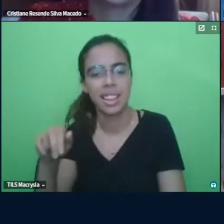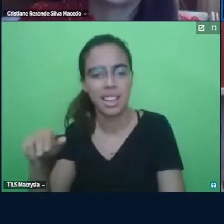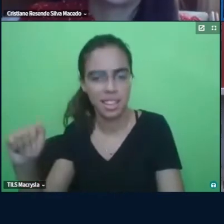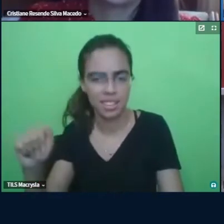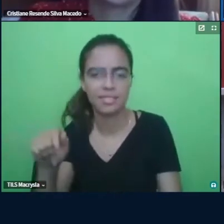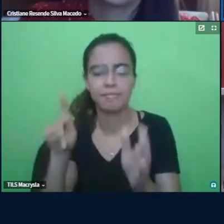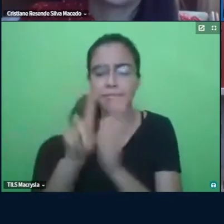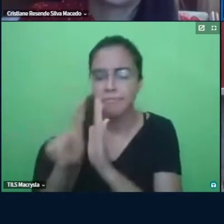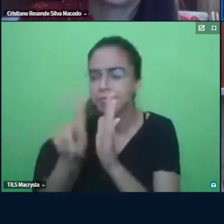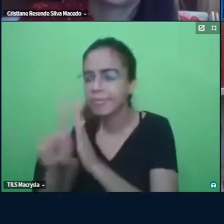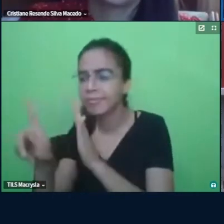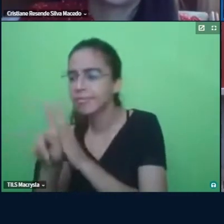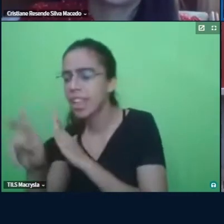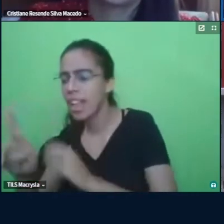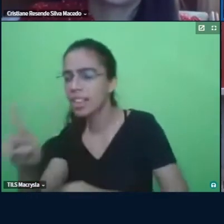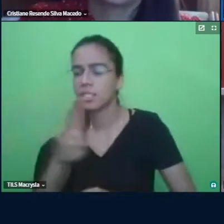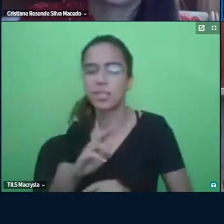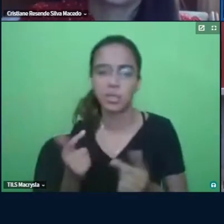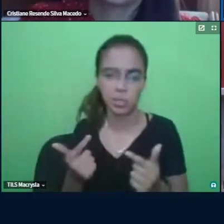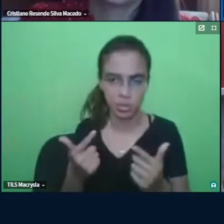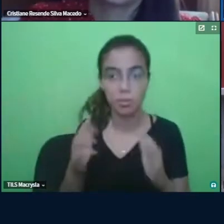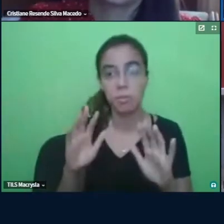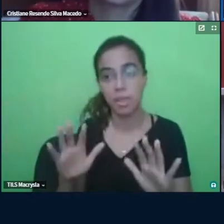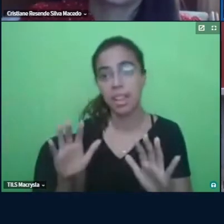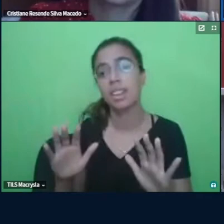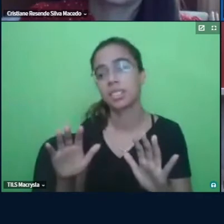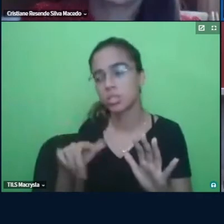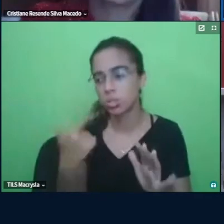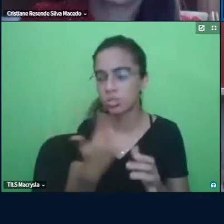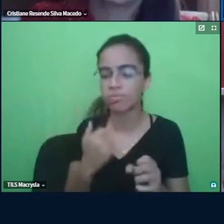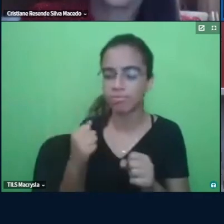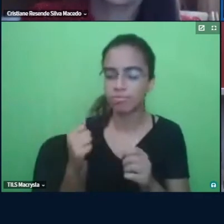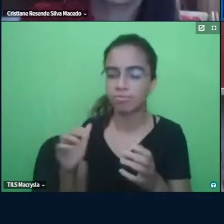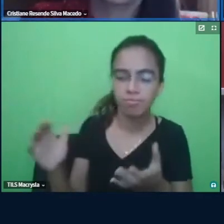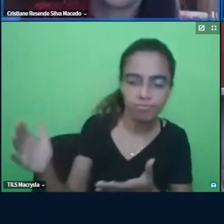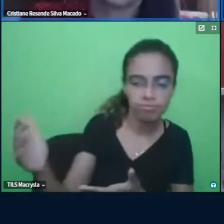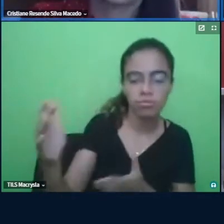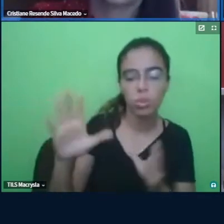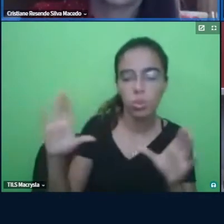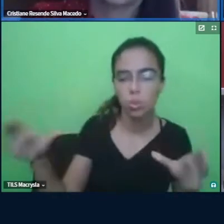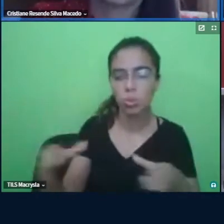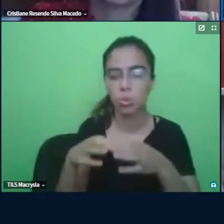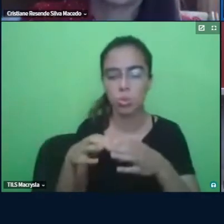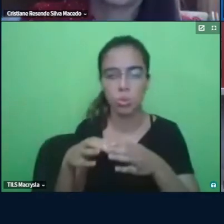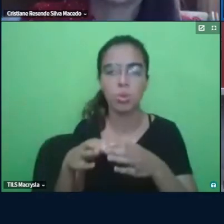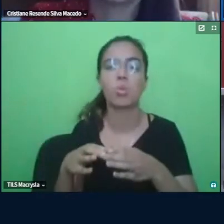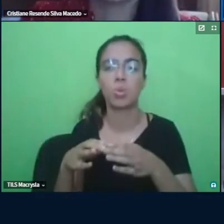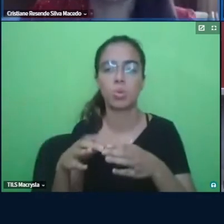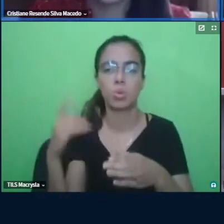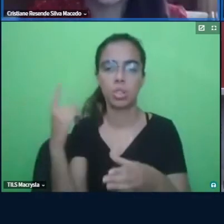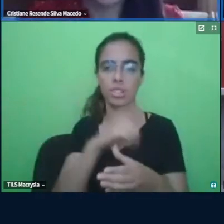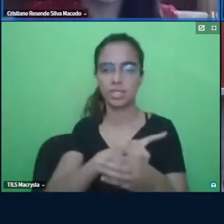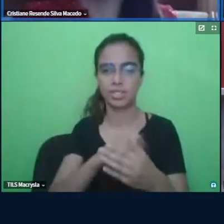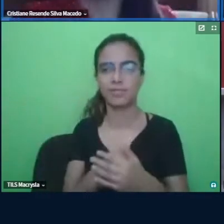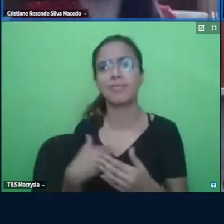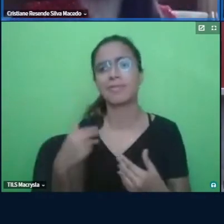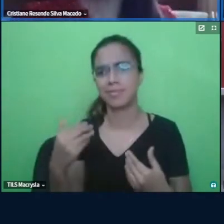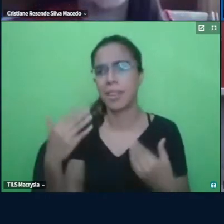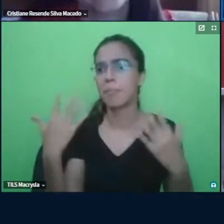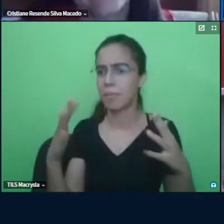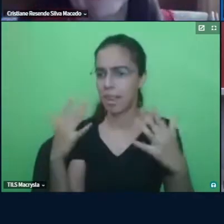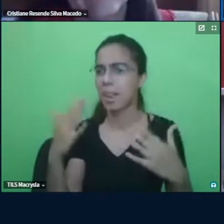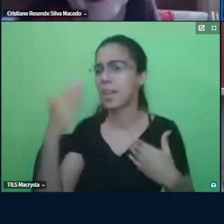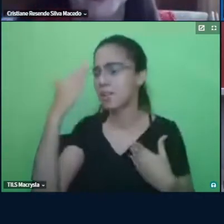e é assim que nós nos construímos em conjunto então meus parabéns muito obrigado pela oportunidade e aprendi